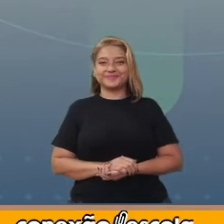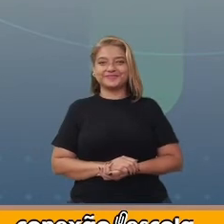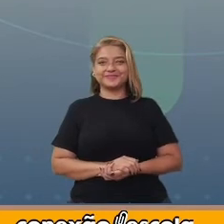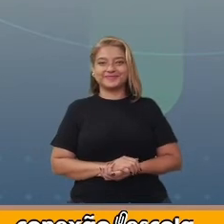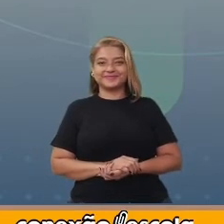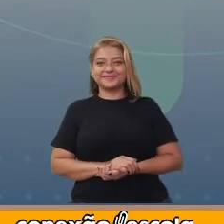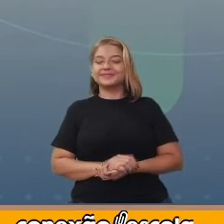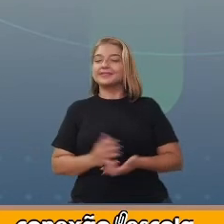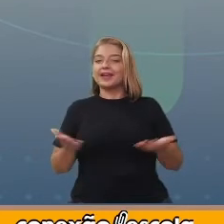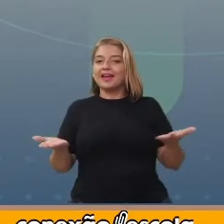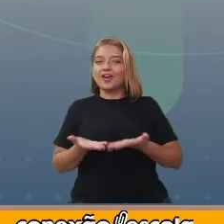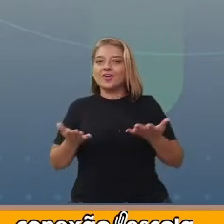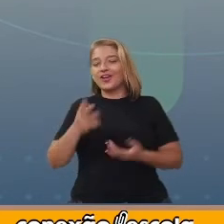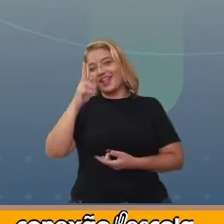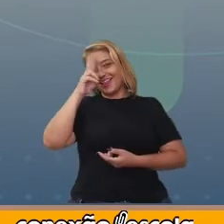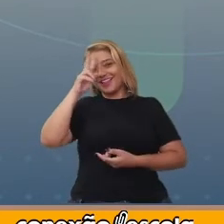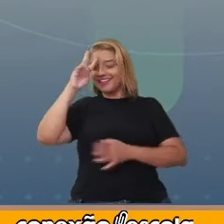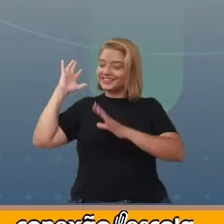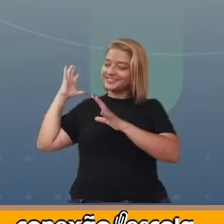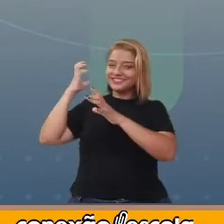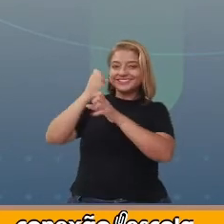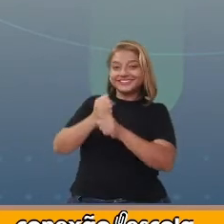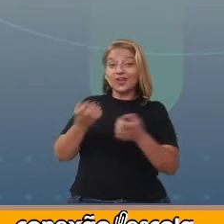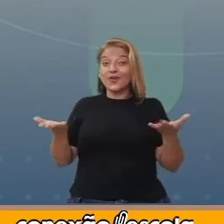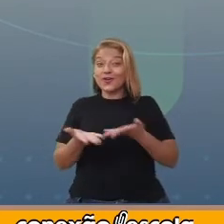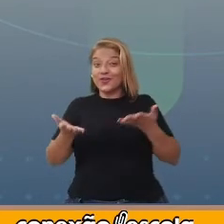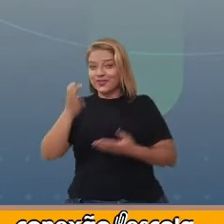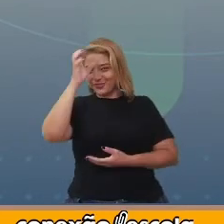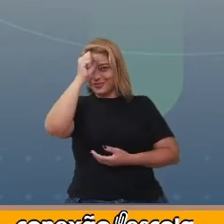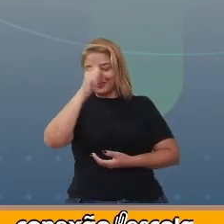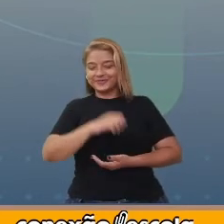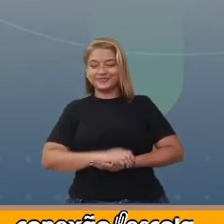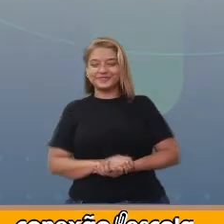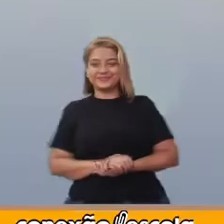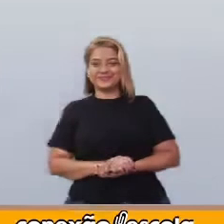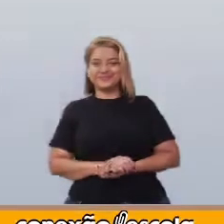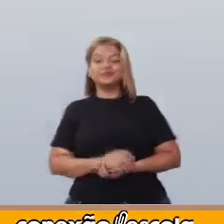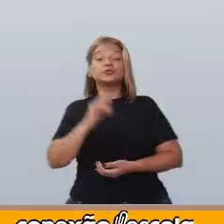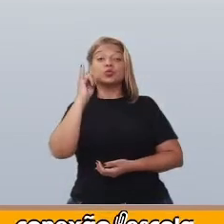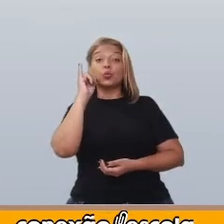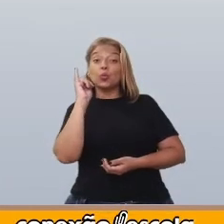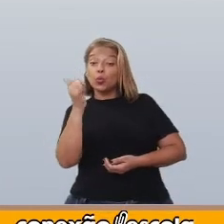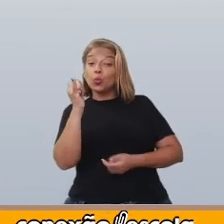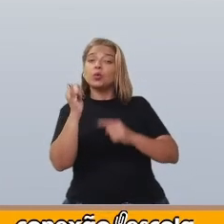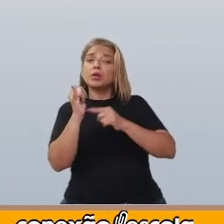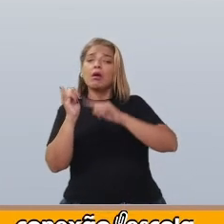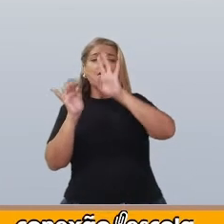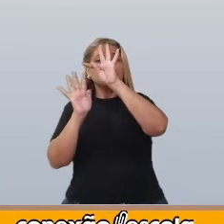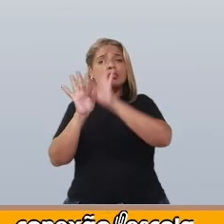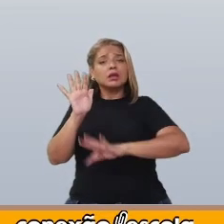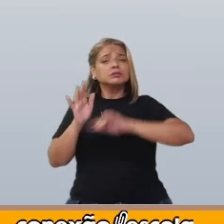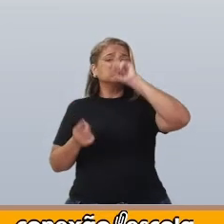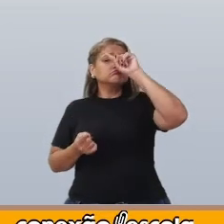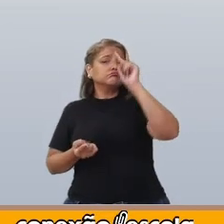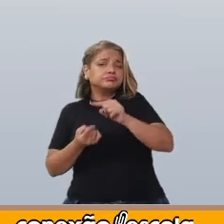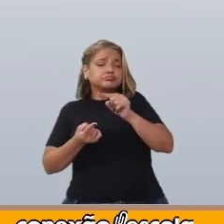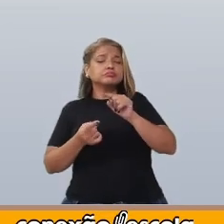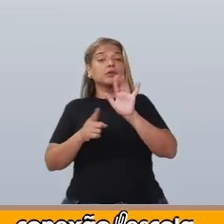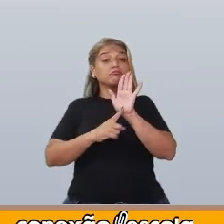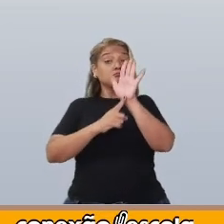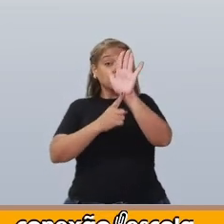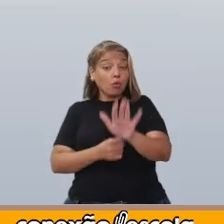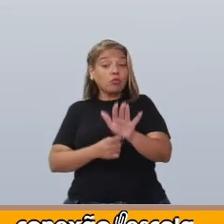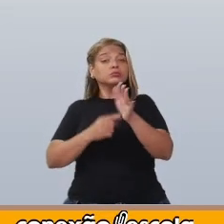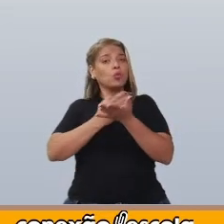Vamos agora recordar aquilo que nós aprendemos hoje. O conto é um texto curto que apresenta